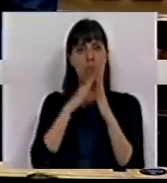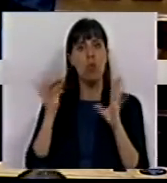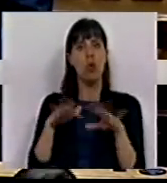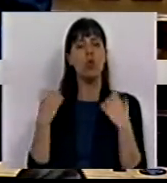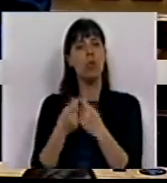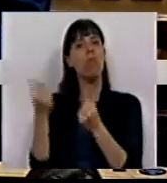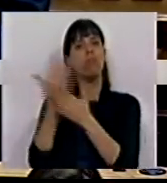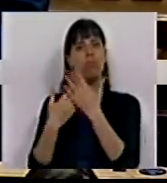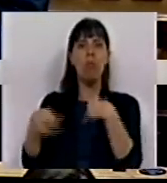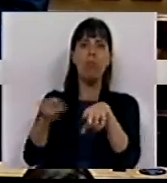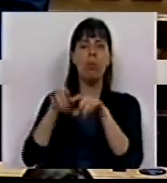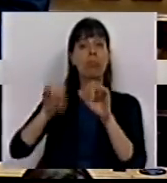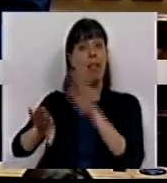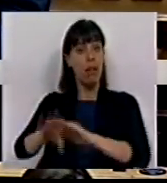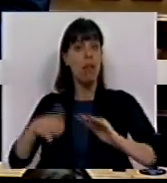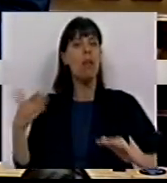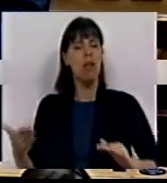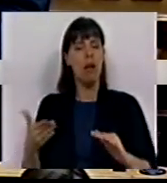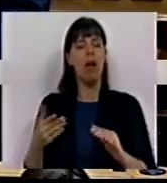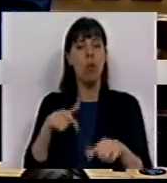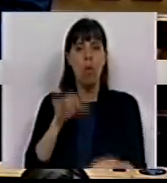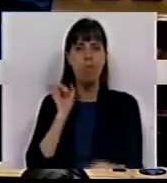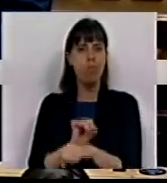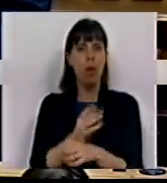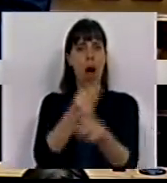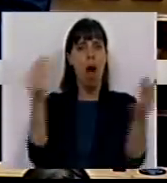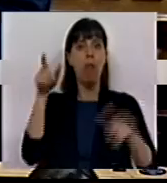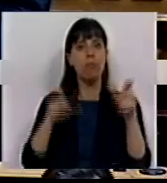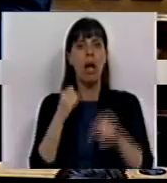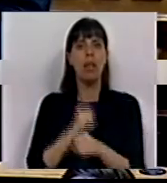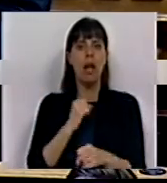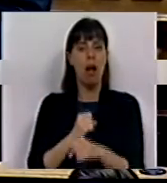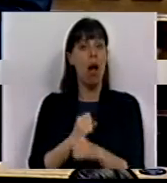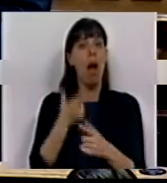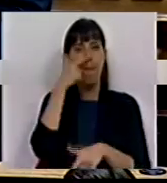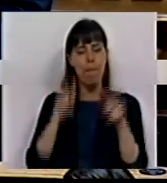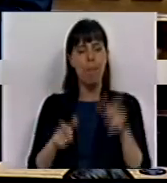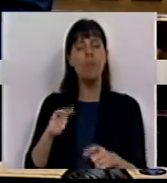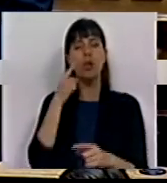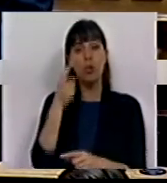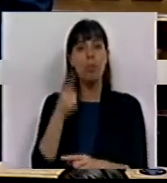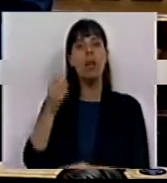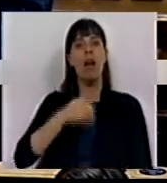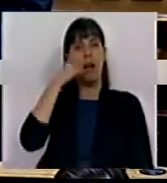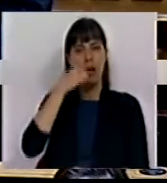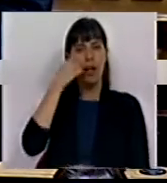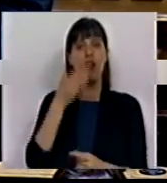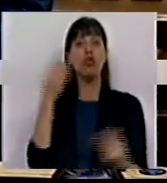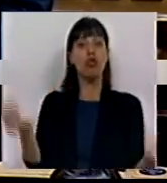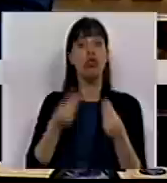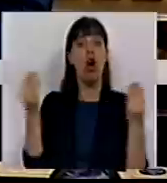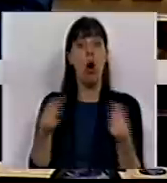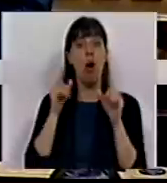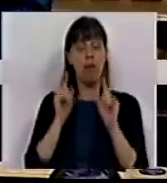social e económico da política de direita, cercam hoje milhares de trabalhadores e de forma particularmente grave os mais